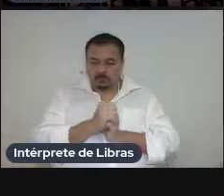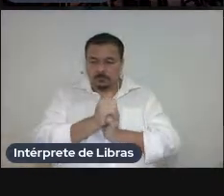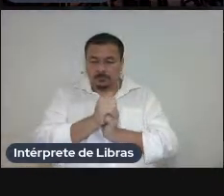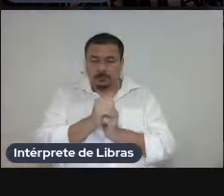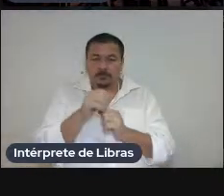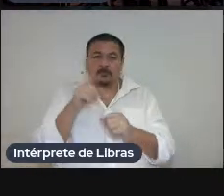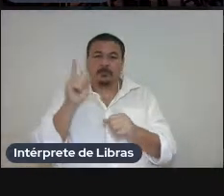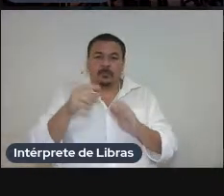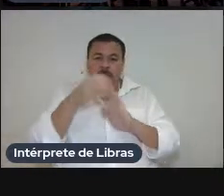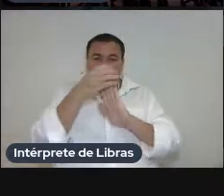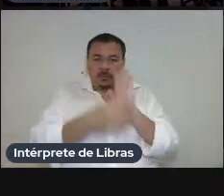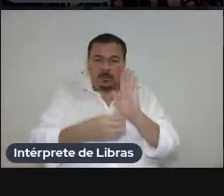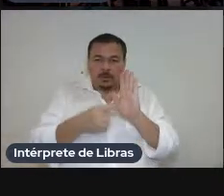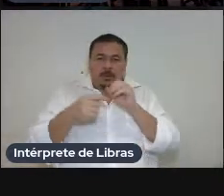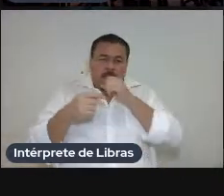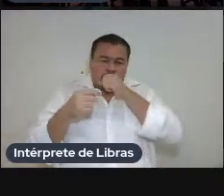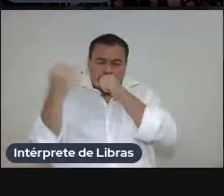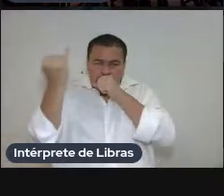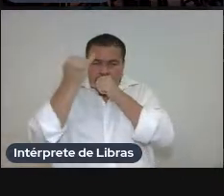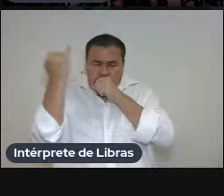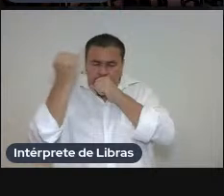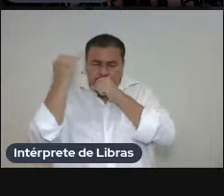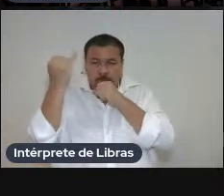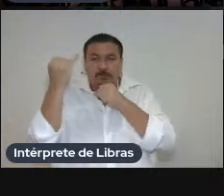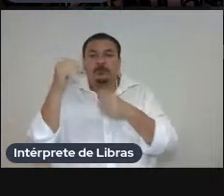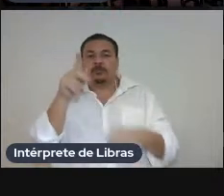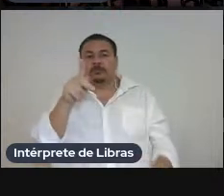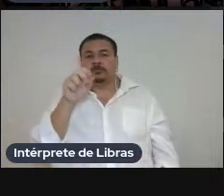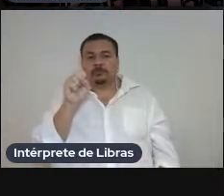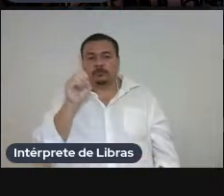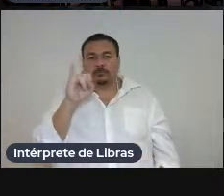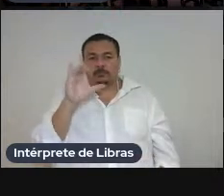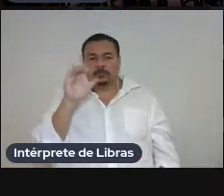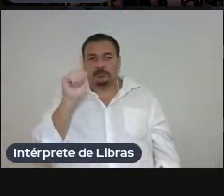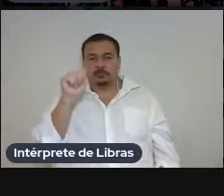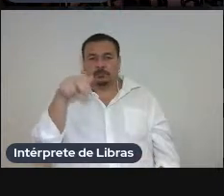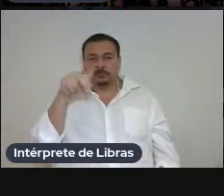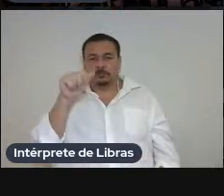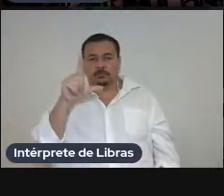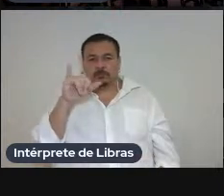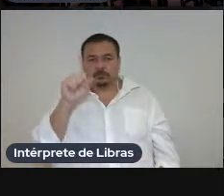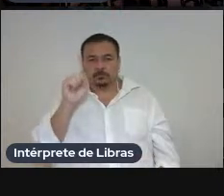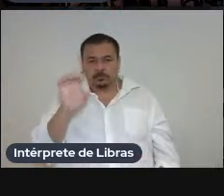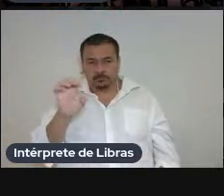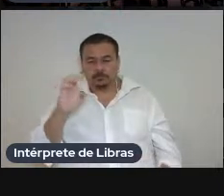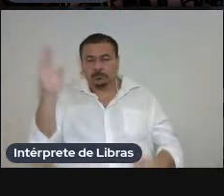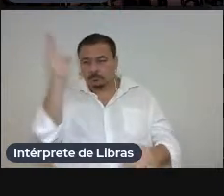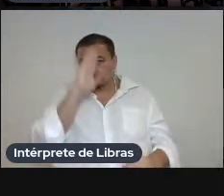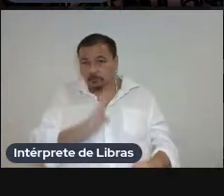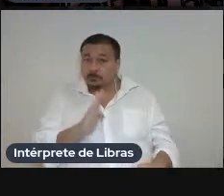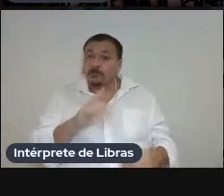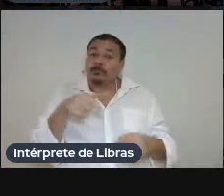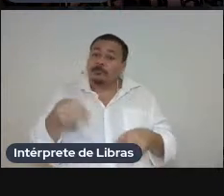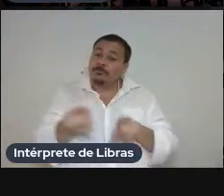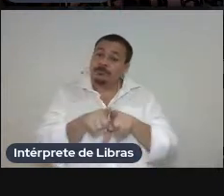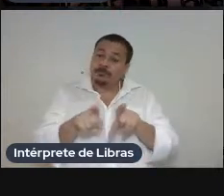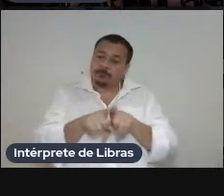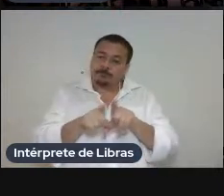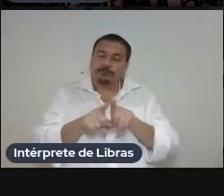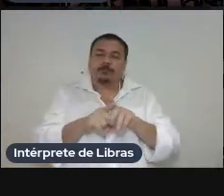capítulo relevante na história da psicanálise brasileira e na complexa rede de relações que essa